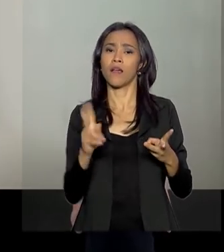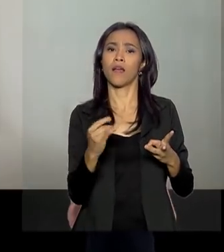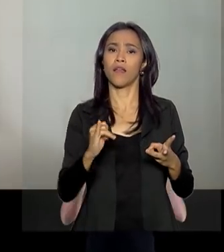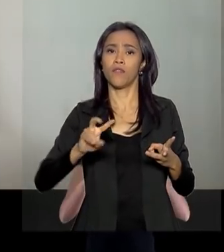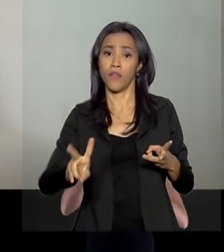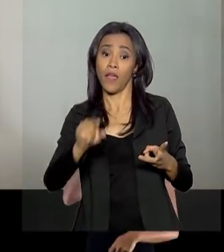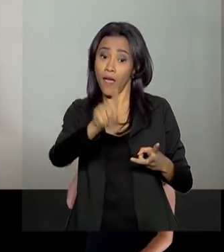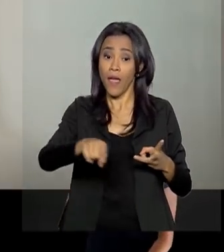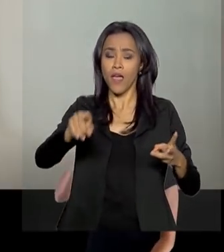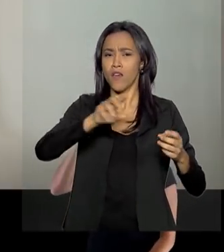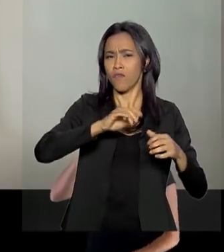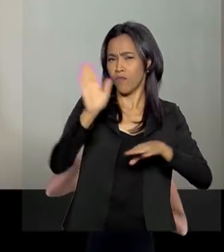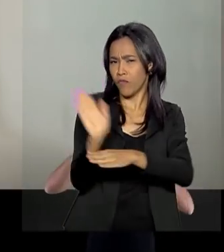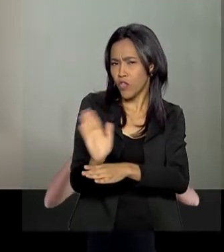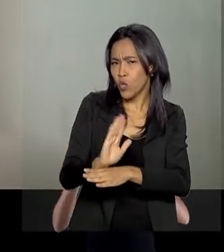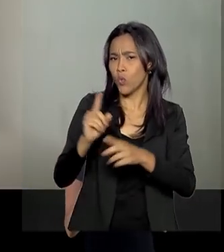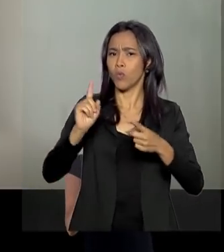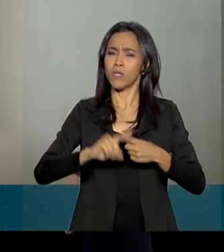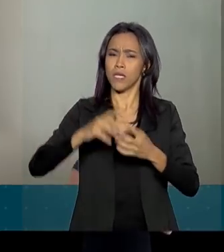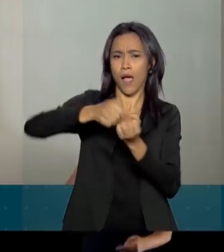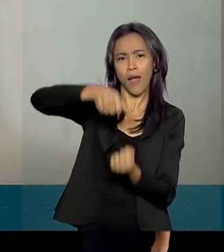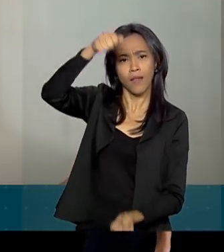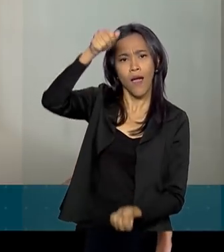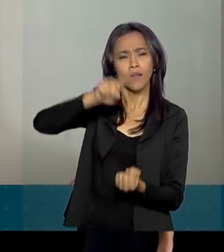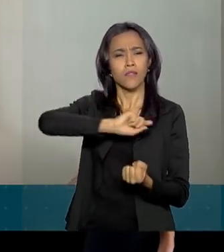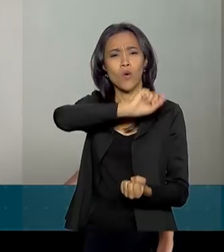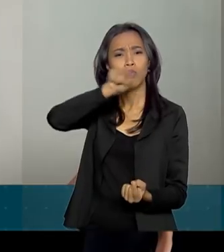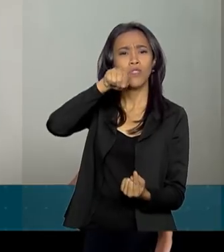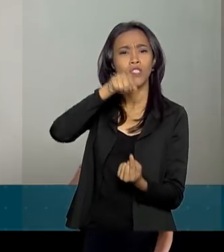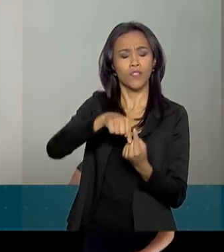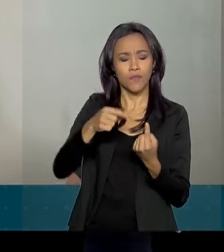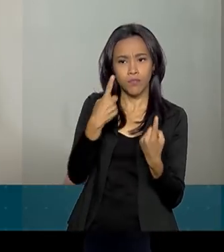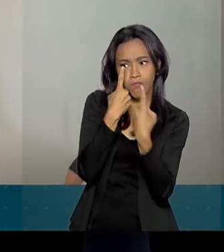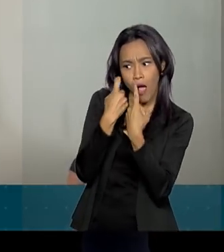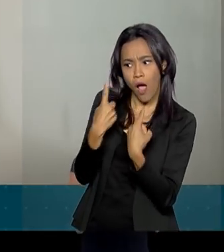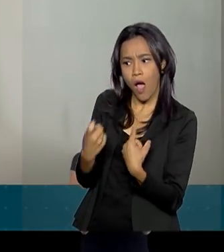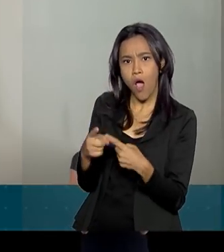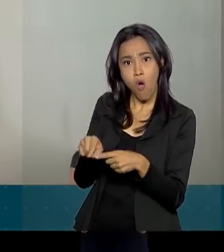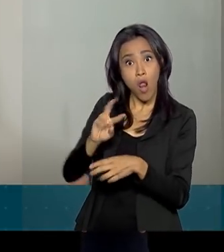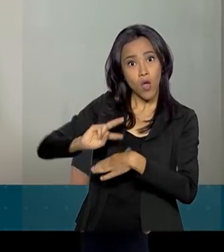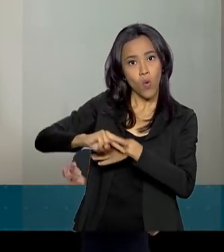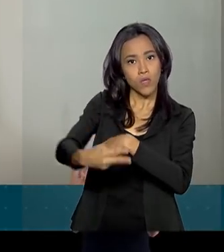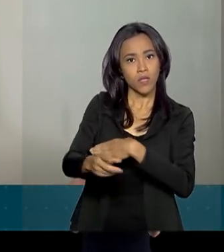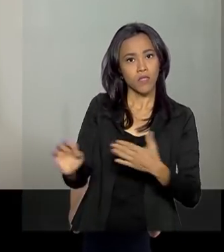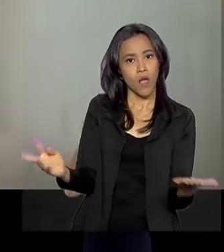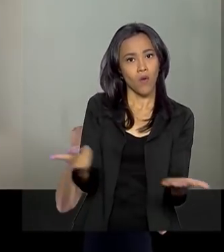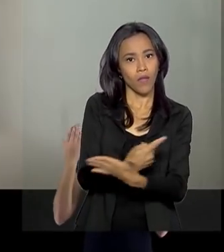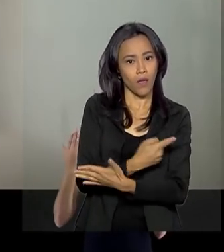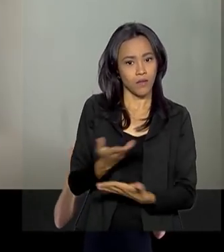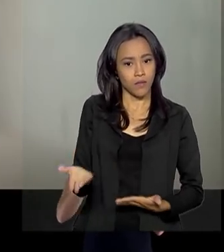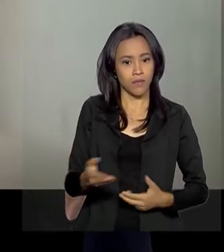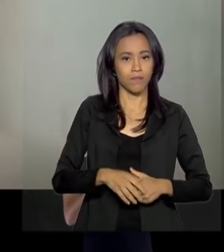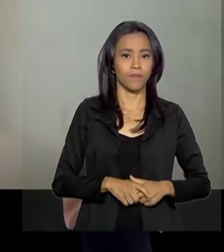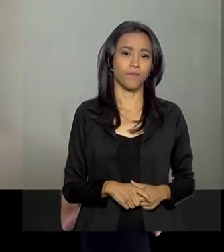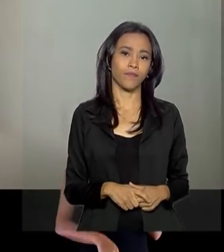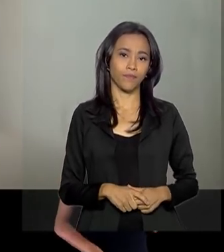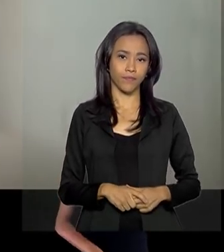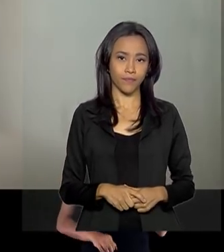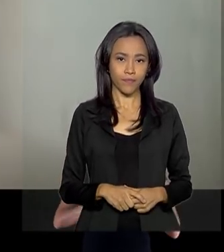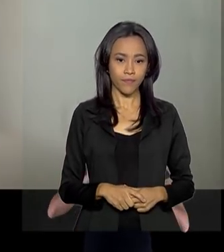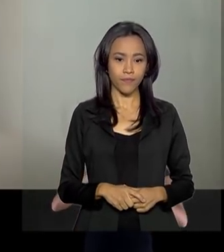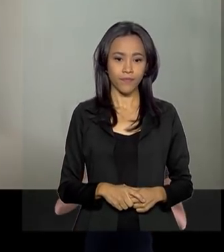cartazes e depoimentos que buscam despertar a curiosidade sobre a consequência dessas infecções. Mais importante do que